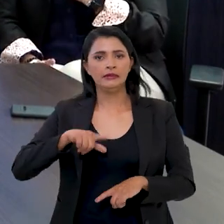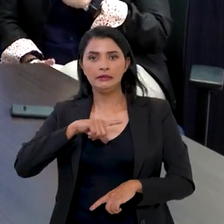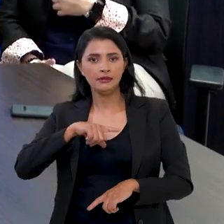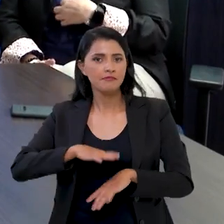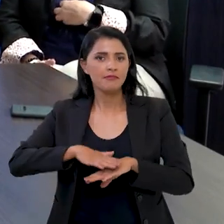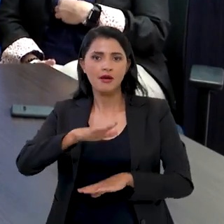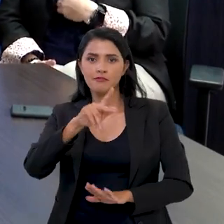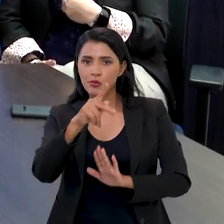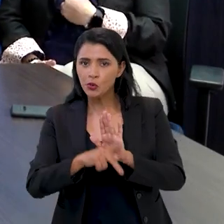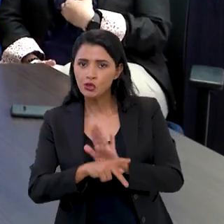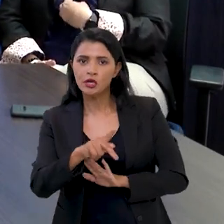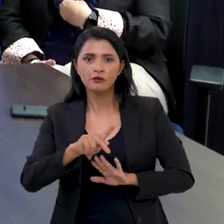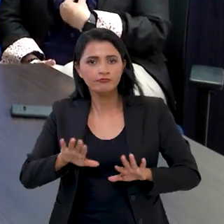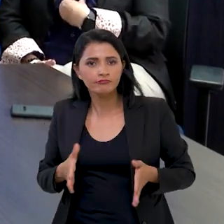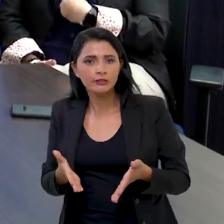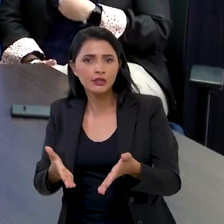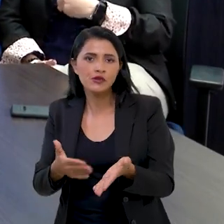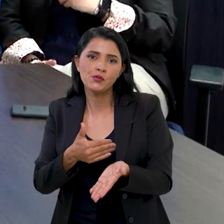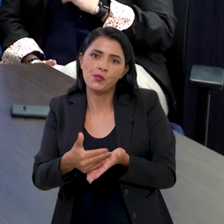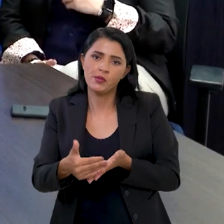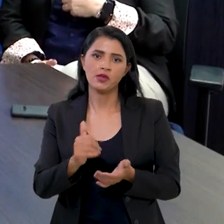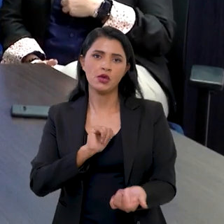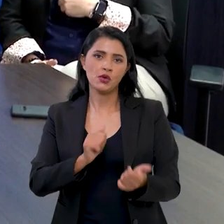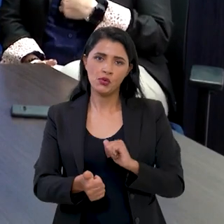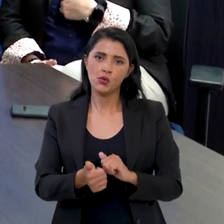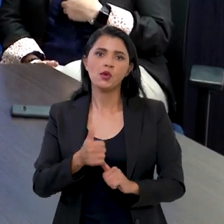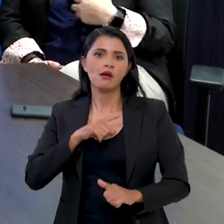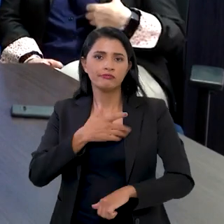mais projetos de iniciação,